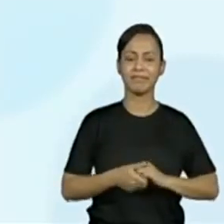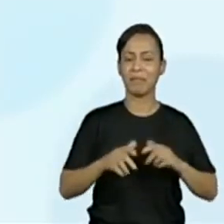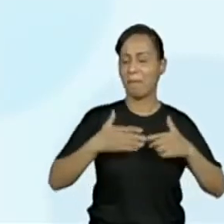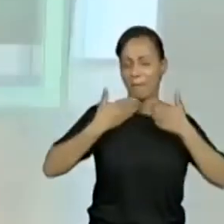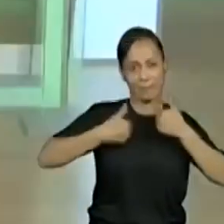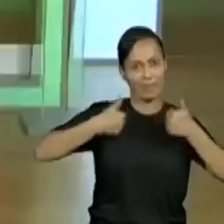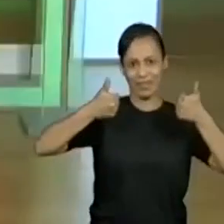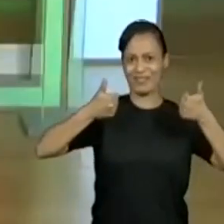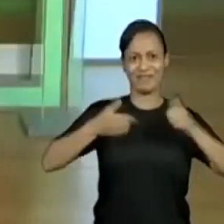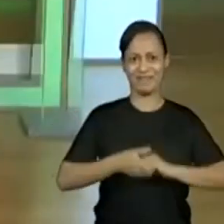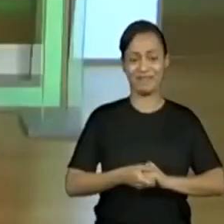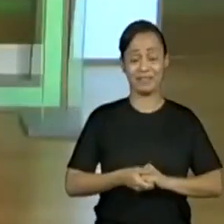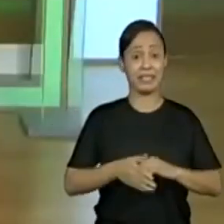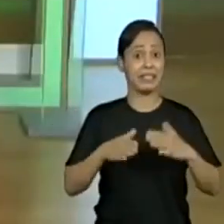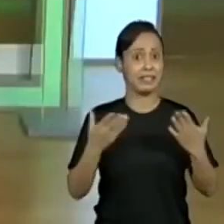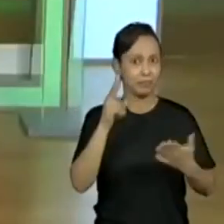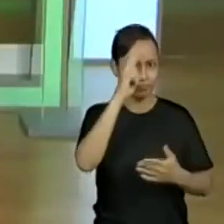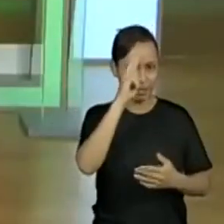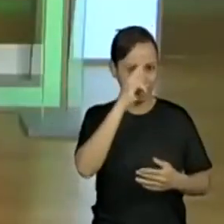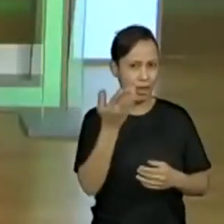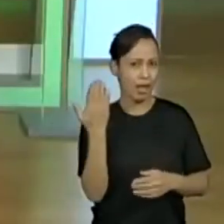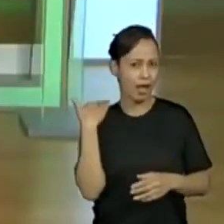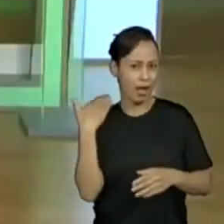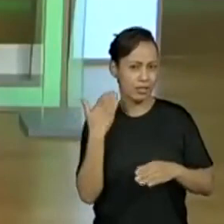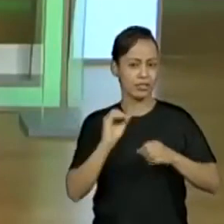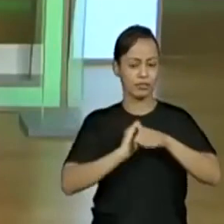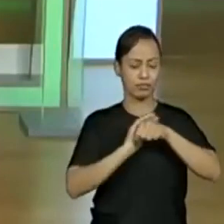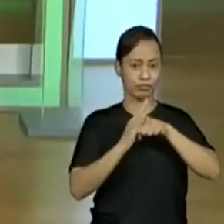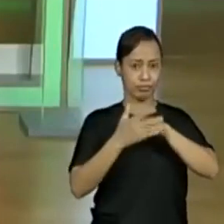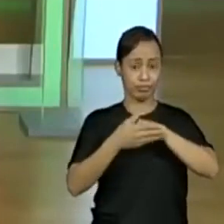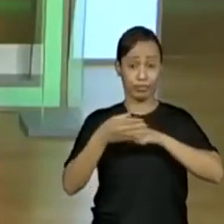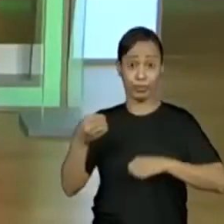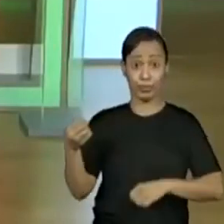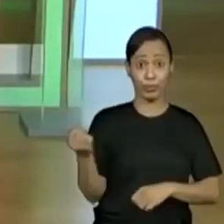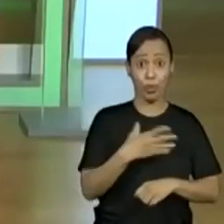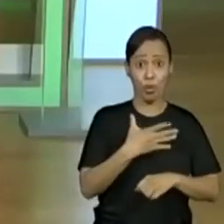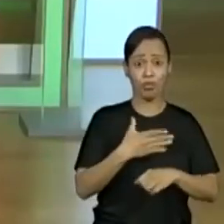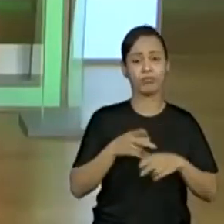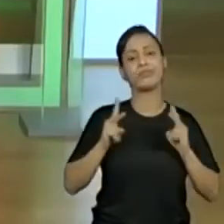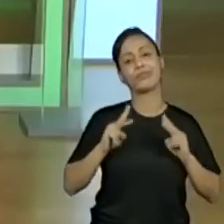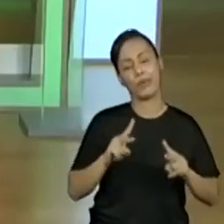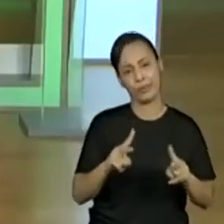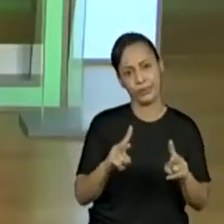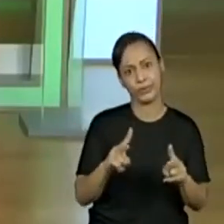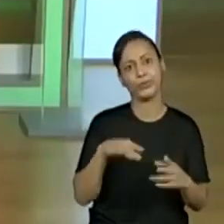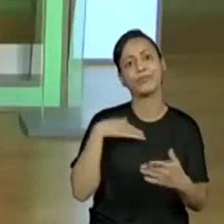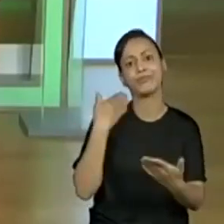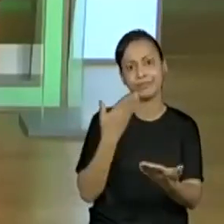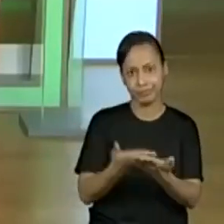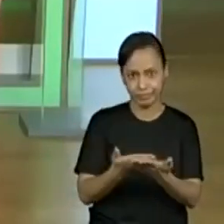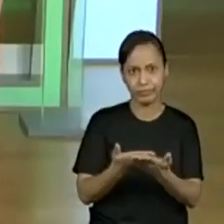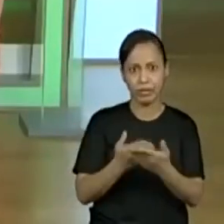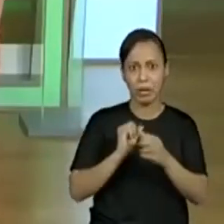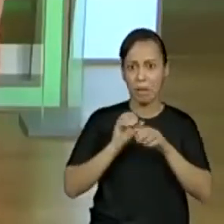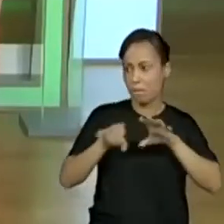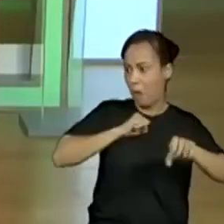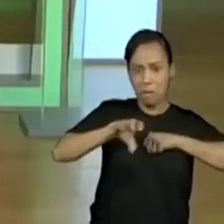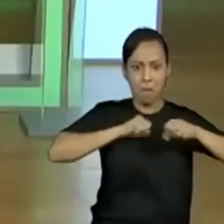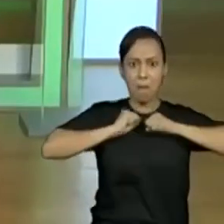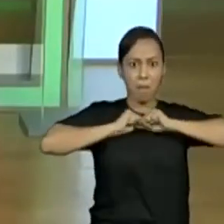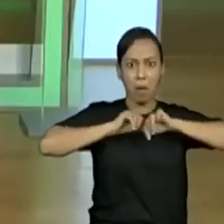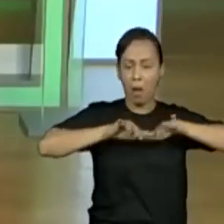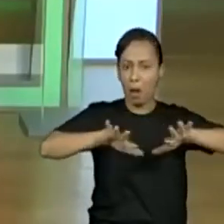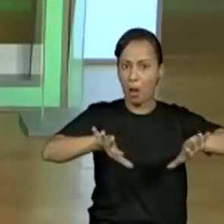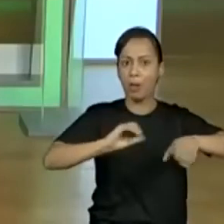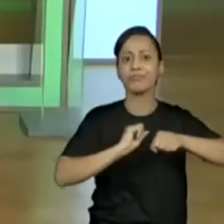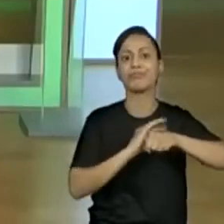a gente estava vivendo ainda aquele momento e estamos ainda em relação à transmissão do vírus, do coronavírus. E um